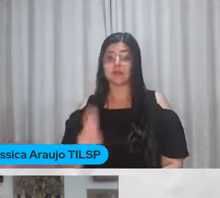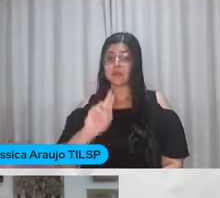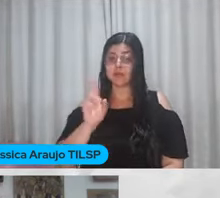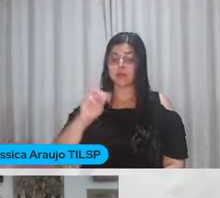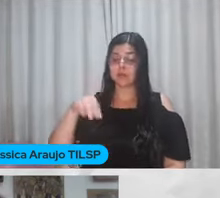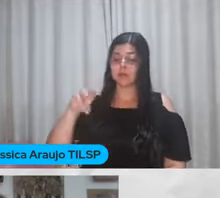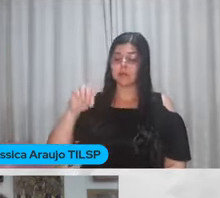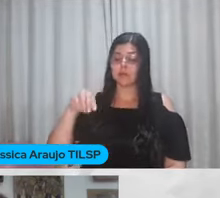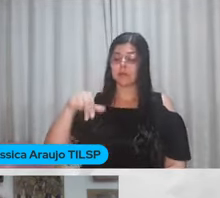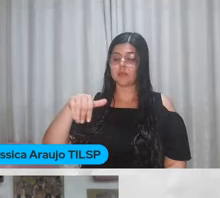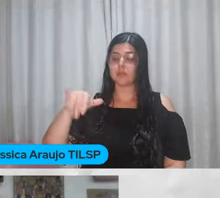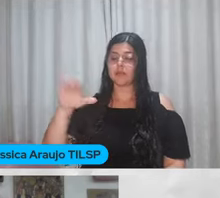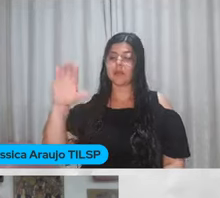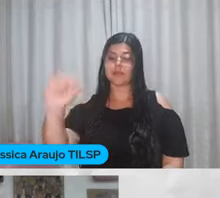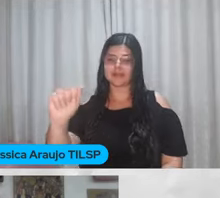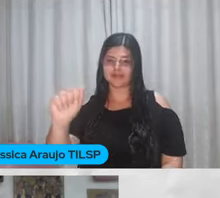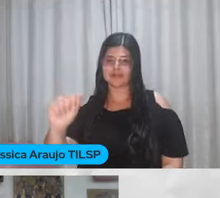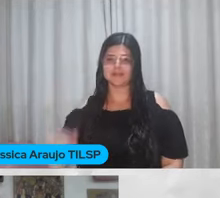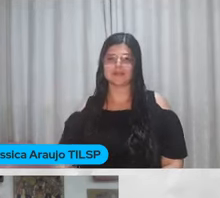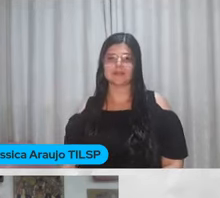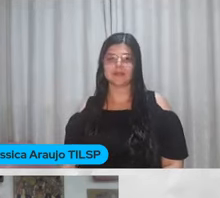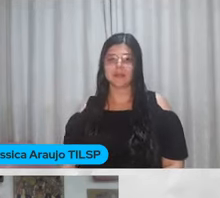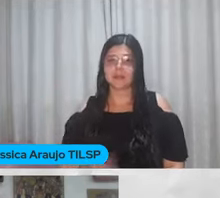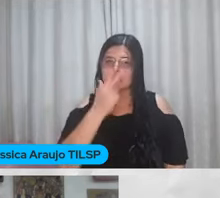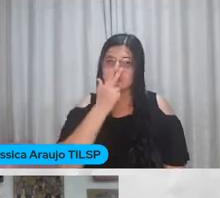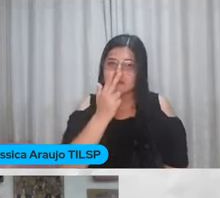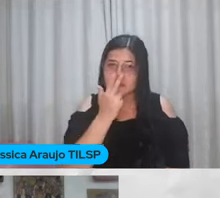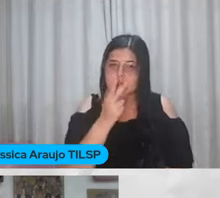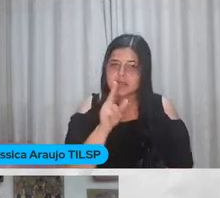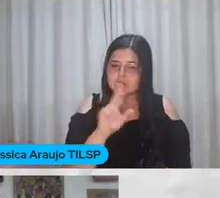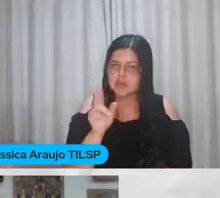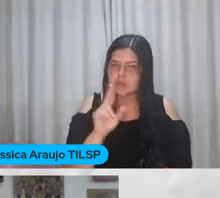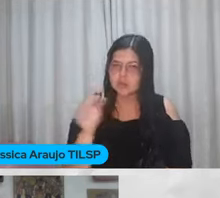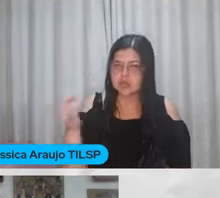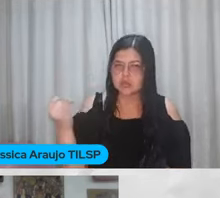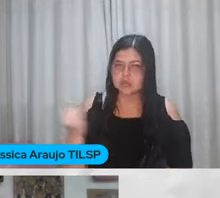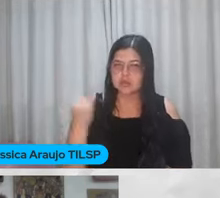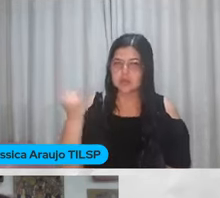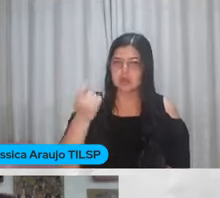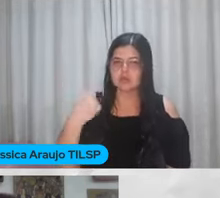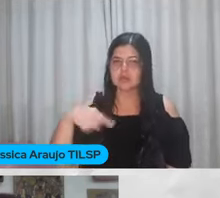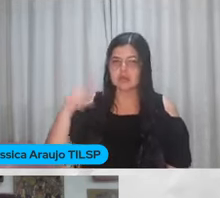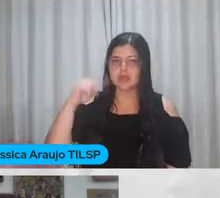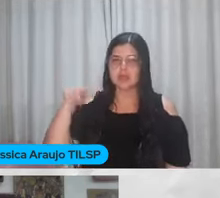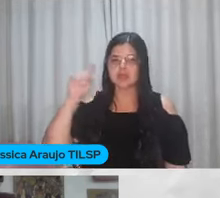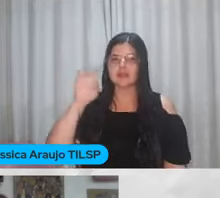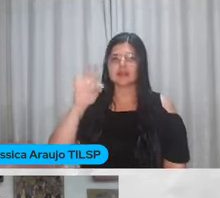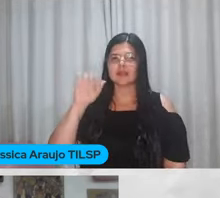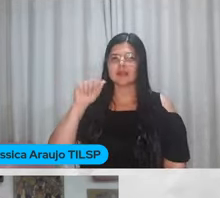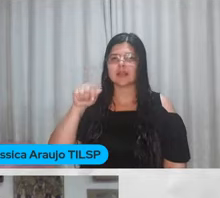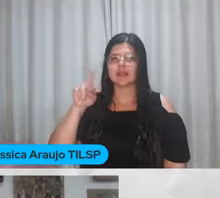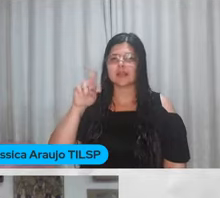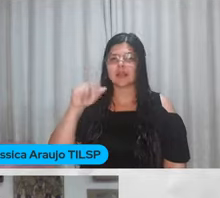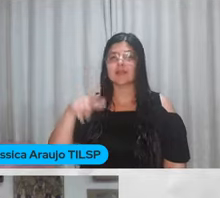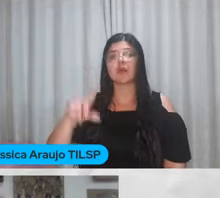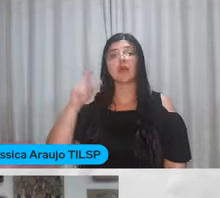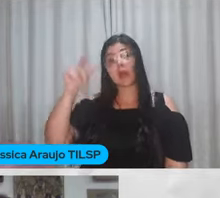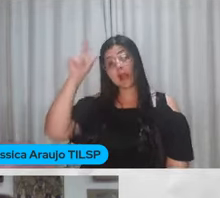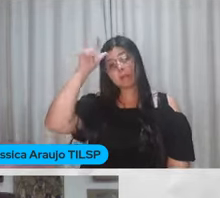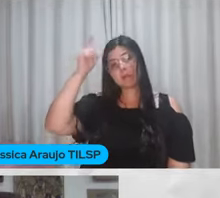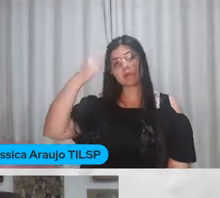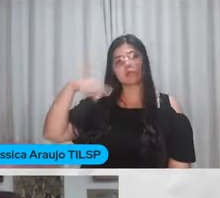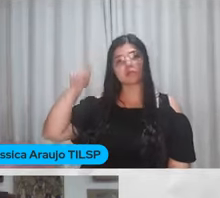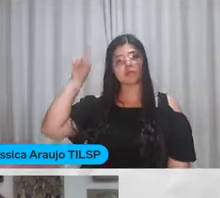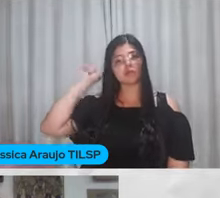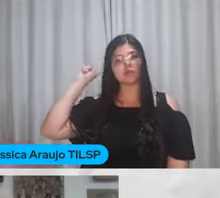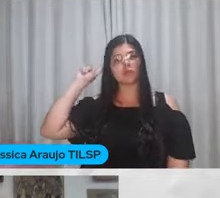É Mônica Waldhelm Parece nome De gente importante Mas era o Tatatataravô Que era um lavrador alemão E